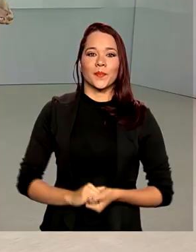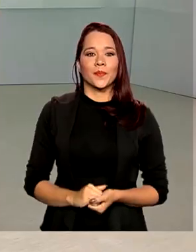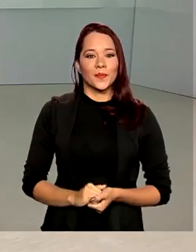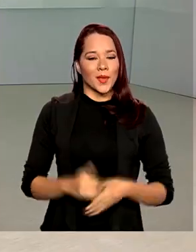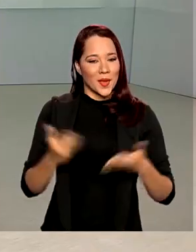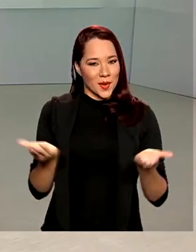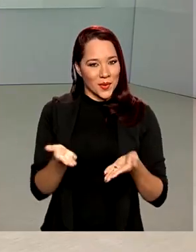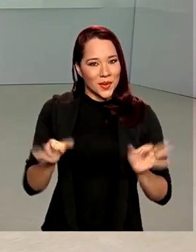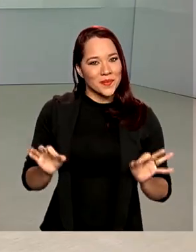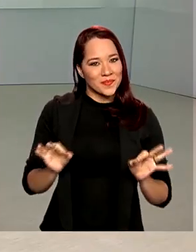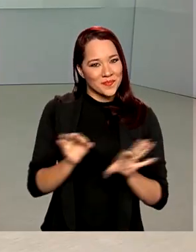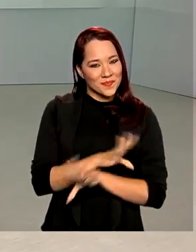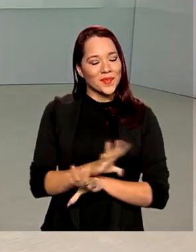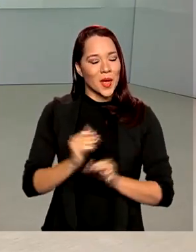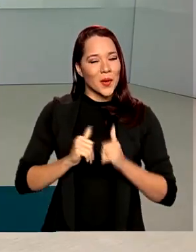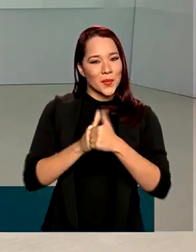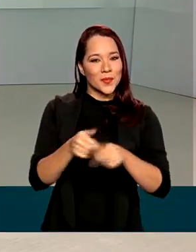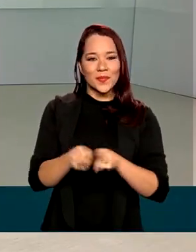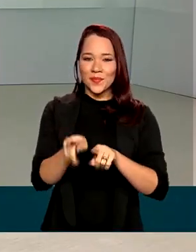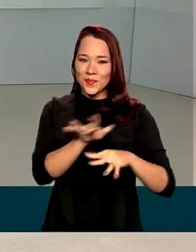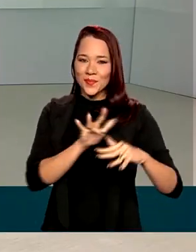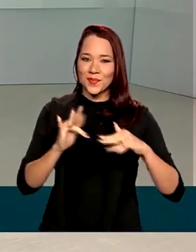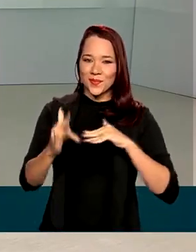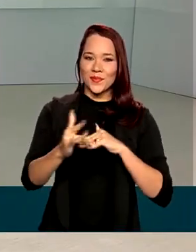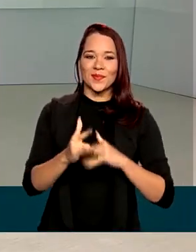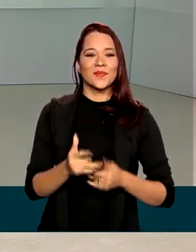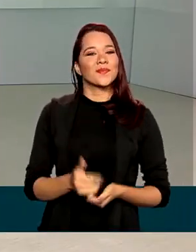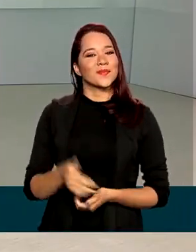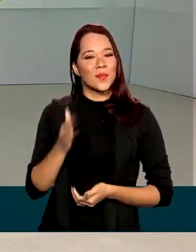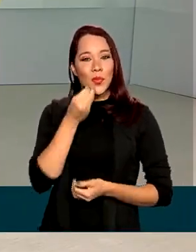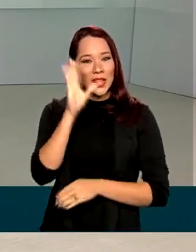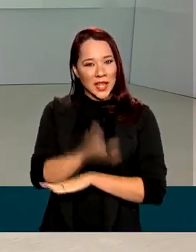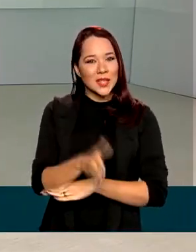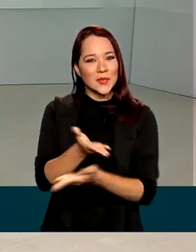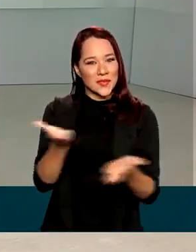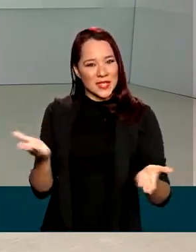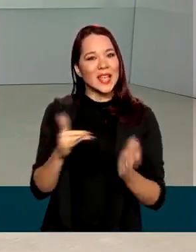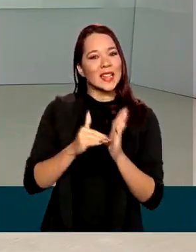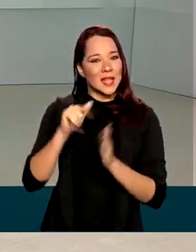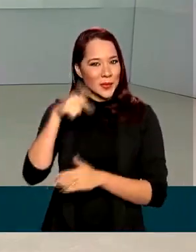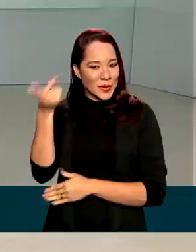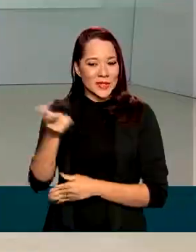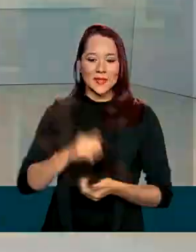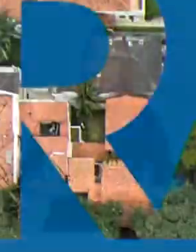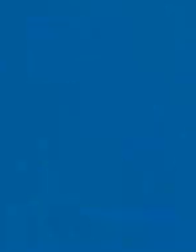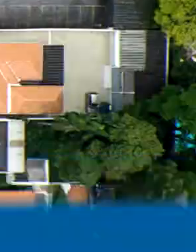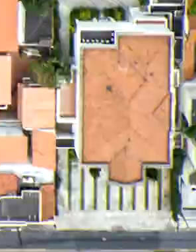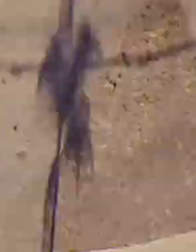A gente fica por aqui, nos acompanhe também pelas redes sociais. Boa tarde para você e até a próxima!